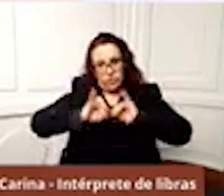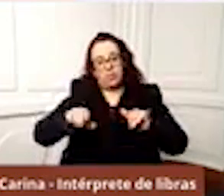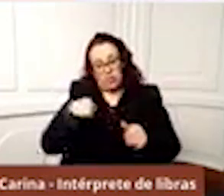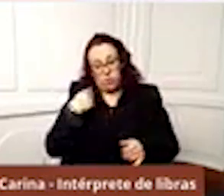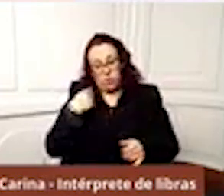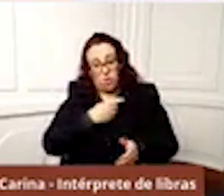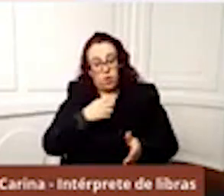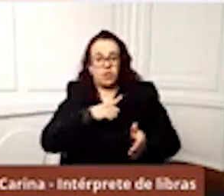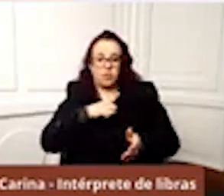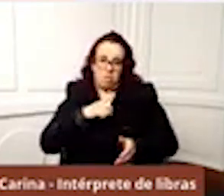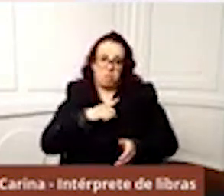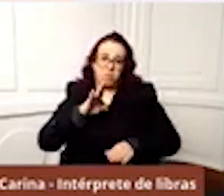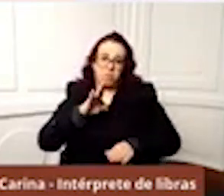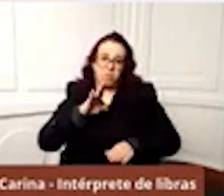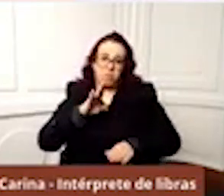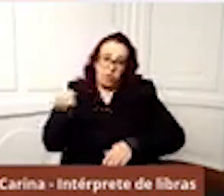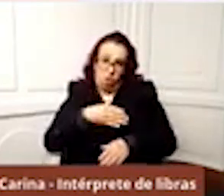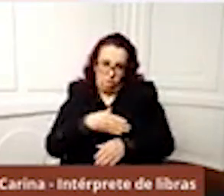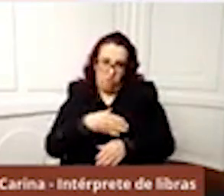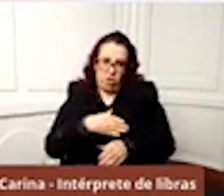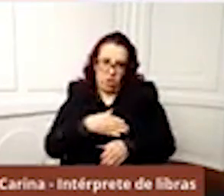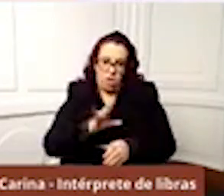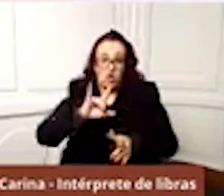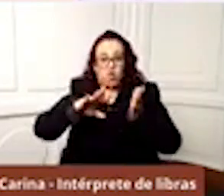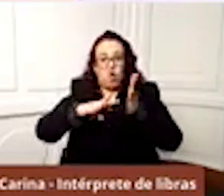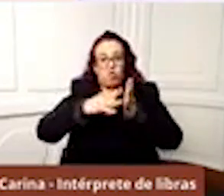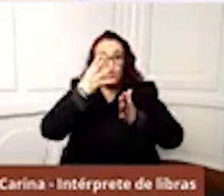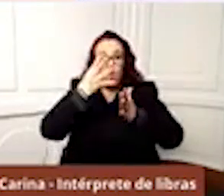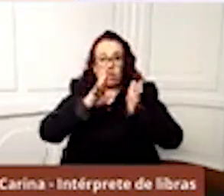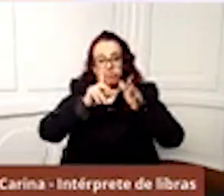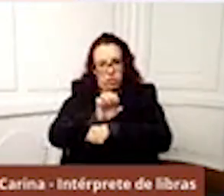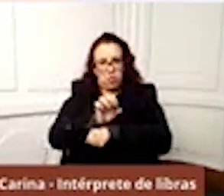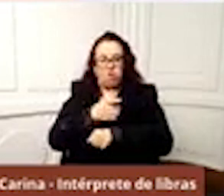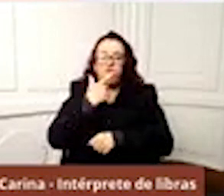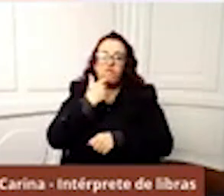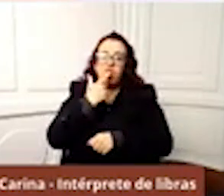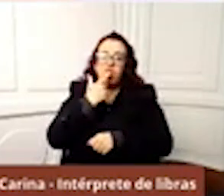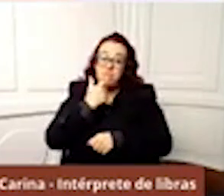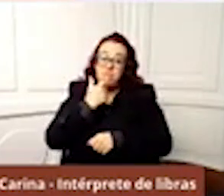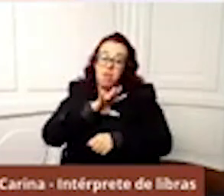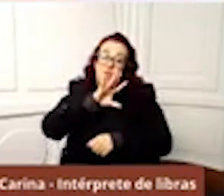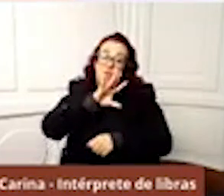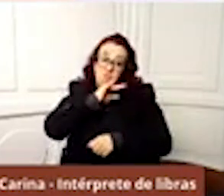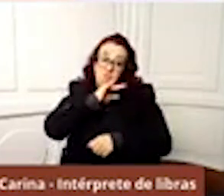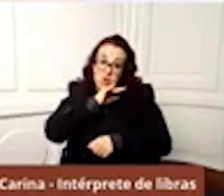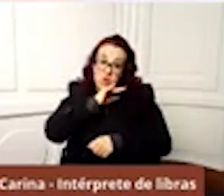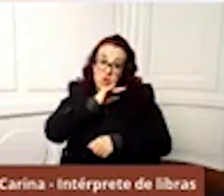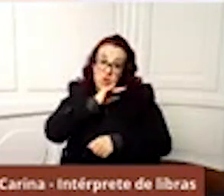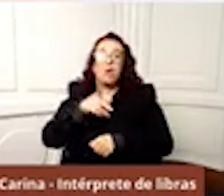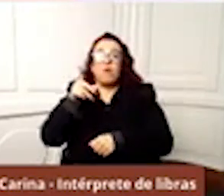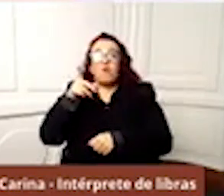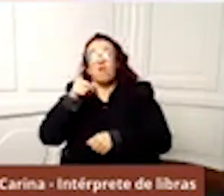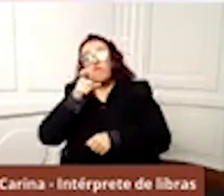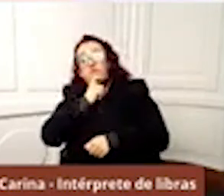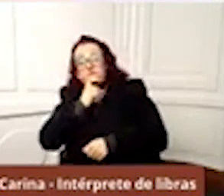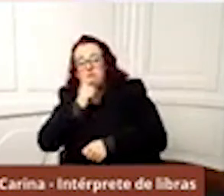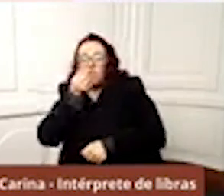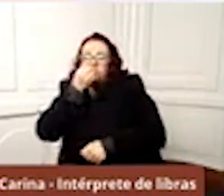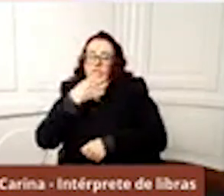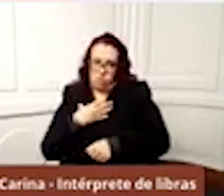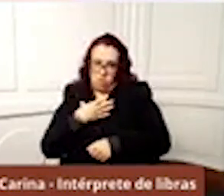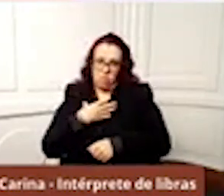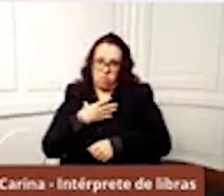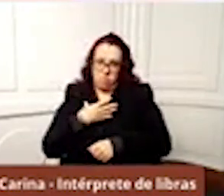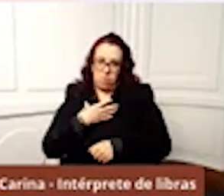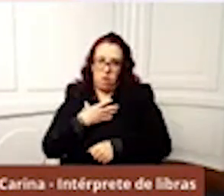atualizada agora com a quarta fase da pesquisa concluída. O verde é o bom, ou seja, o verde